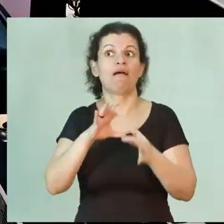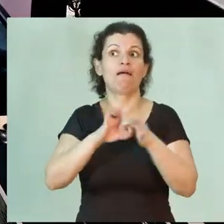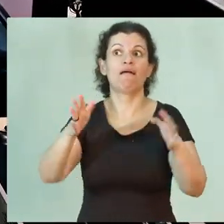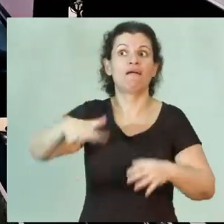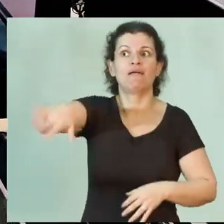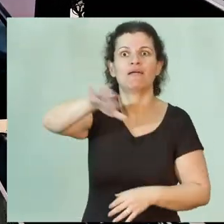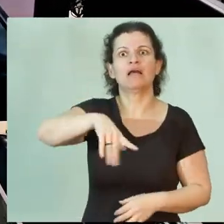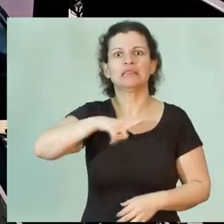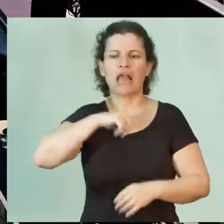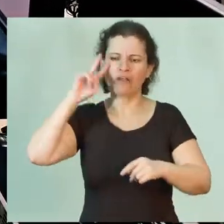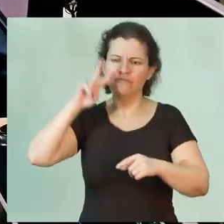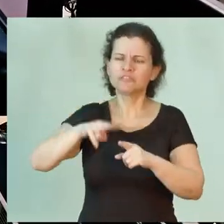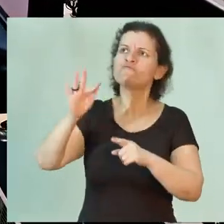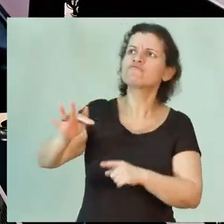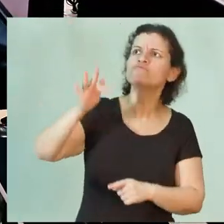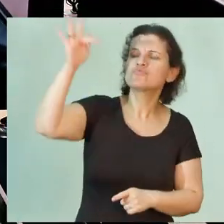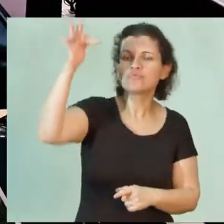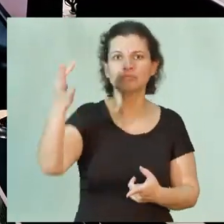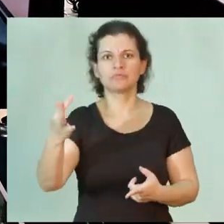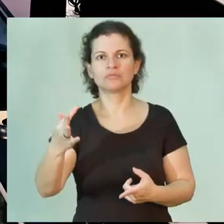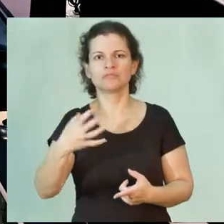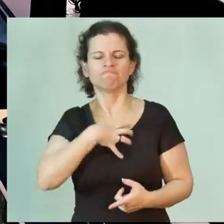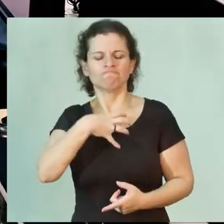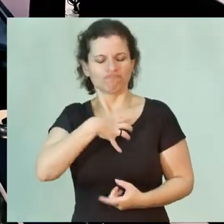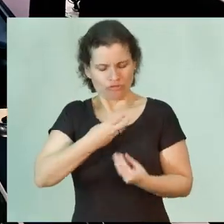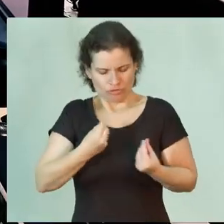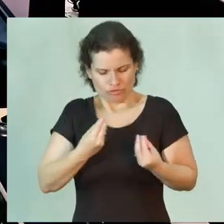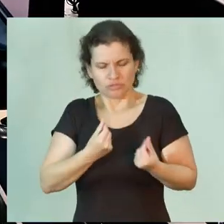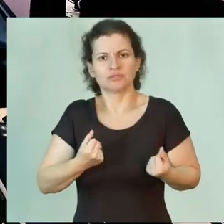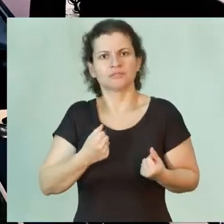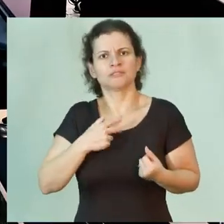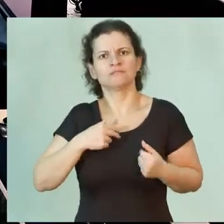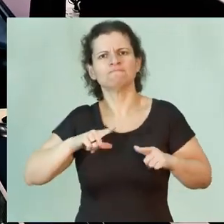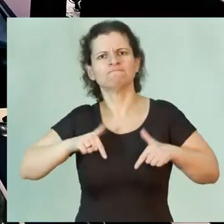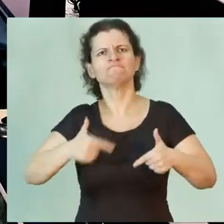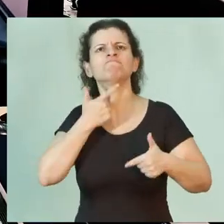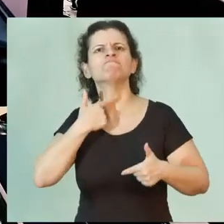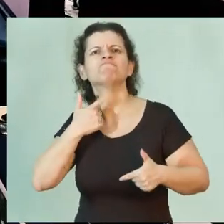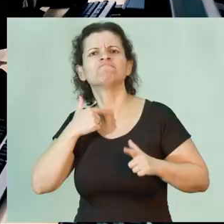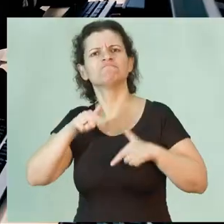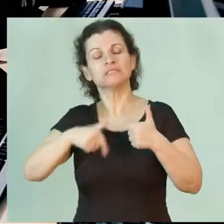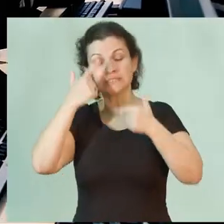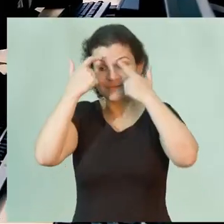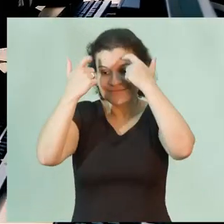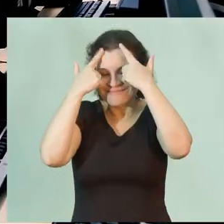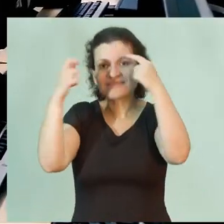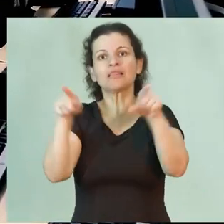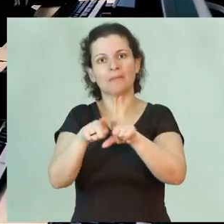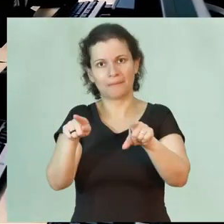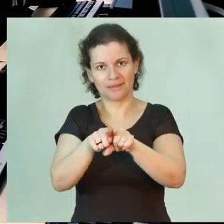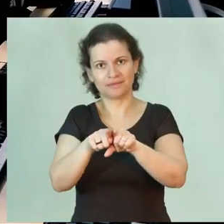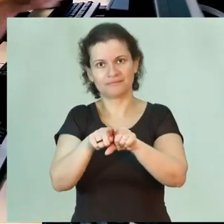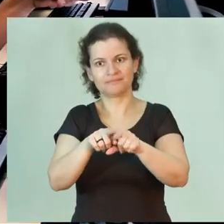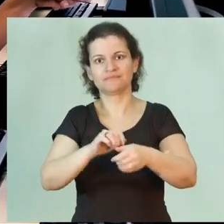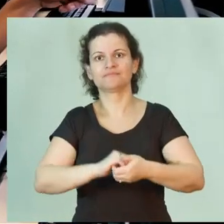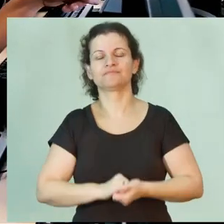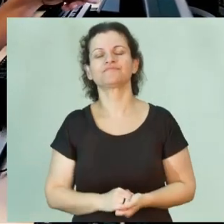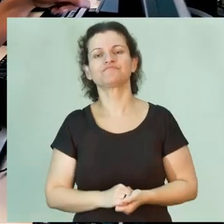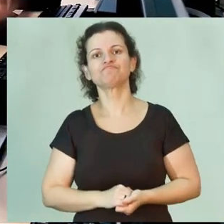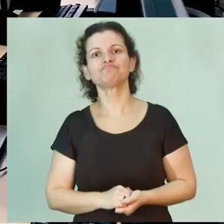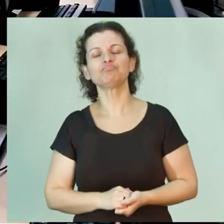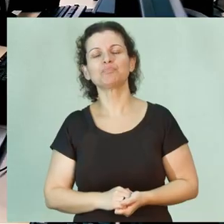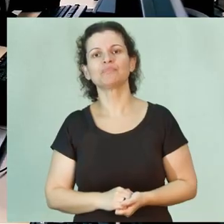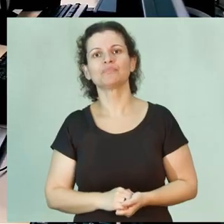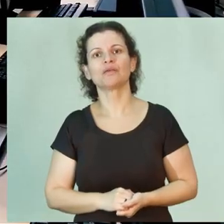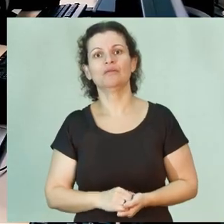que tenha visão de futuro, espírito empreendedor e seja criativo também. Além de